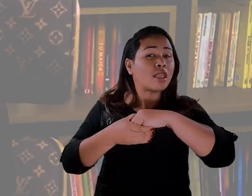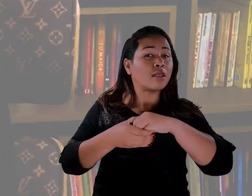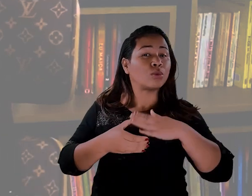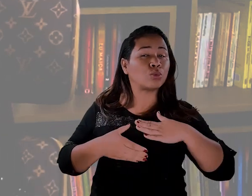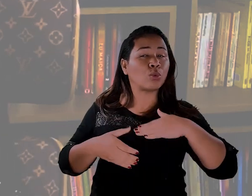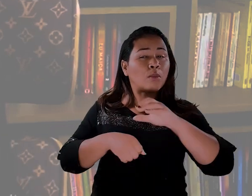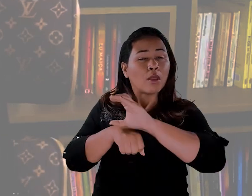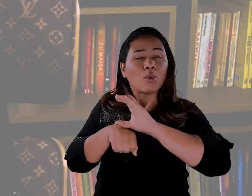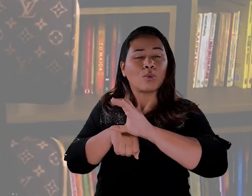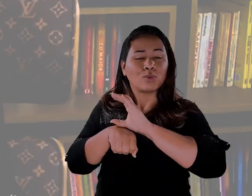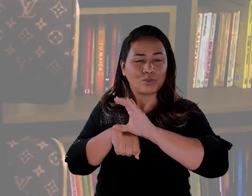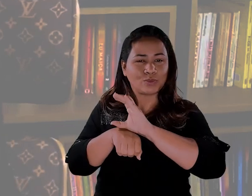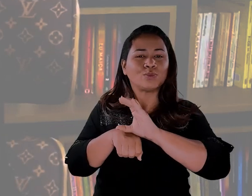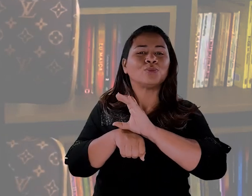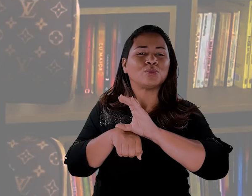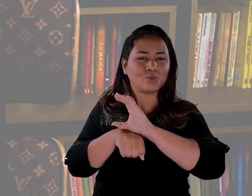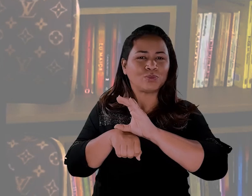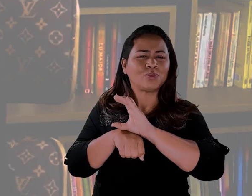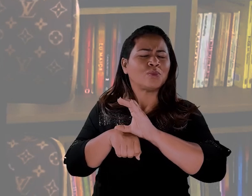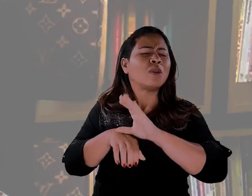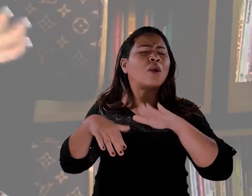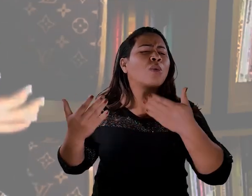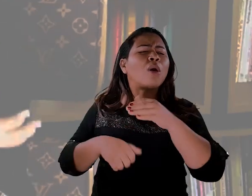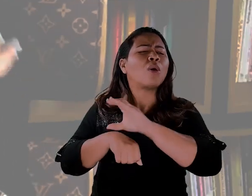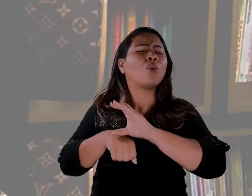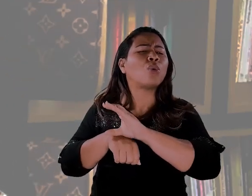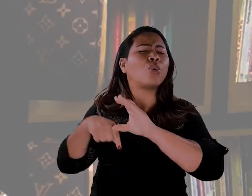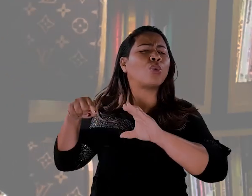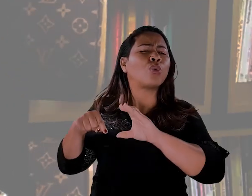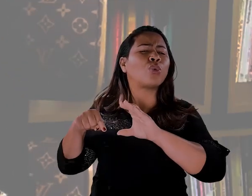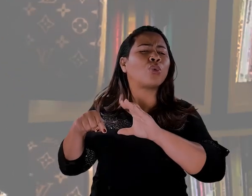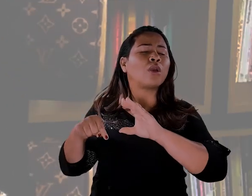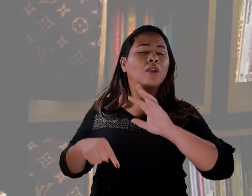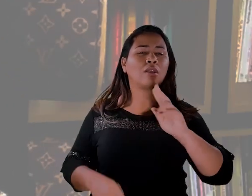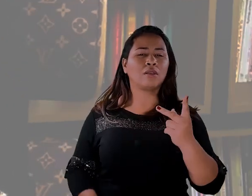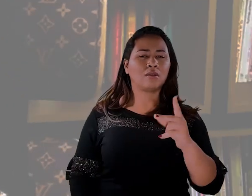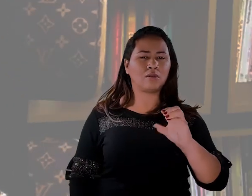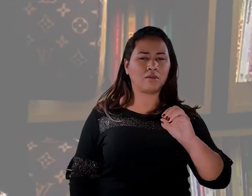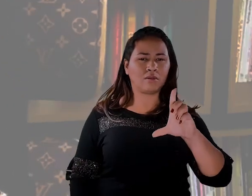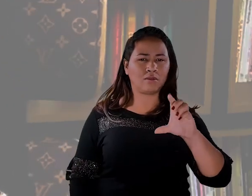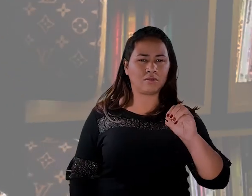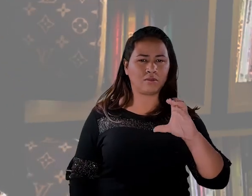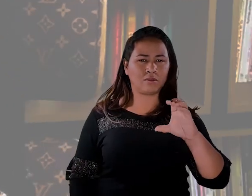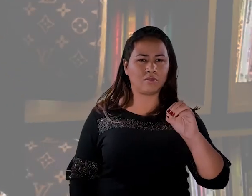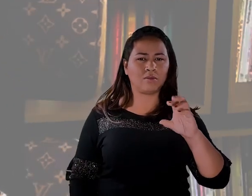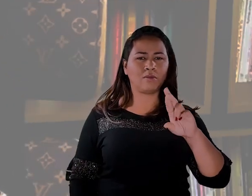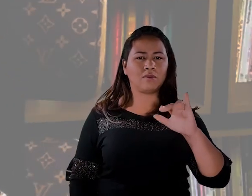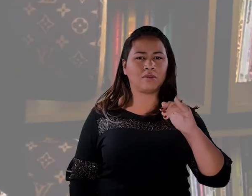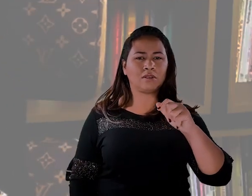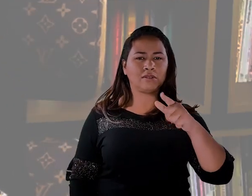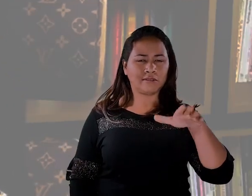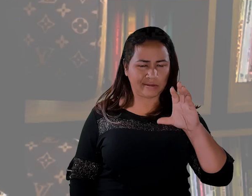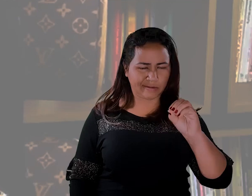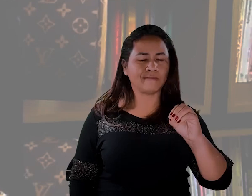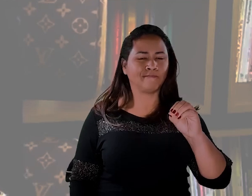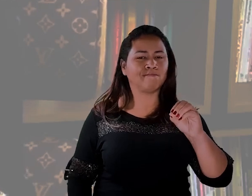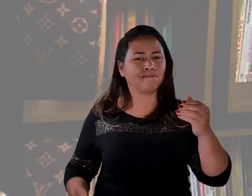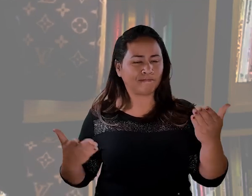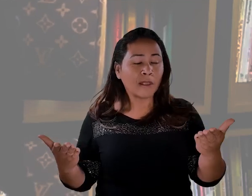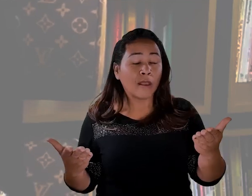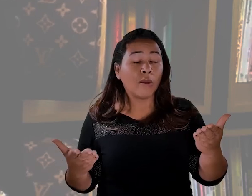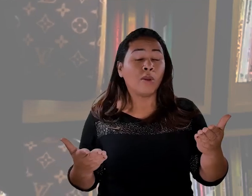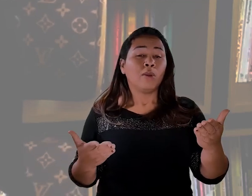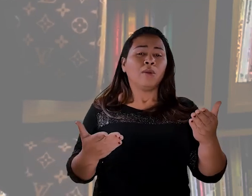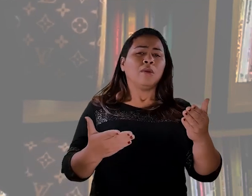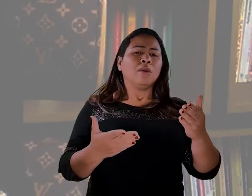Então, eu vou só fazer do teu jeitinho. O grande segredo é escolha no potencial infinito do universo, dentre as infinitas